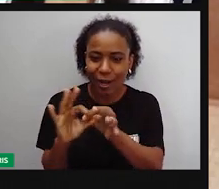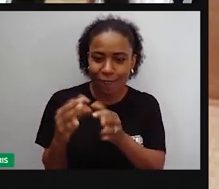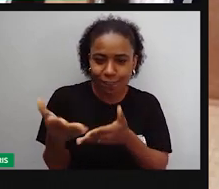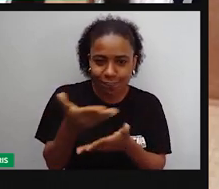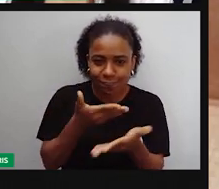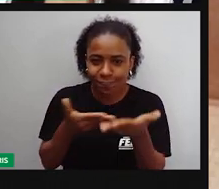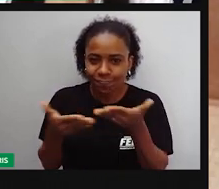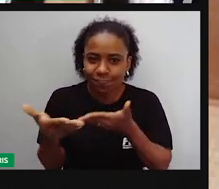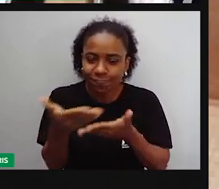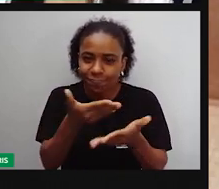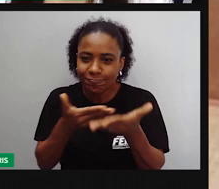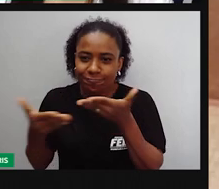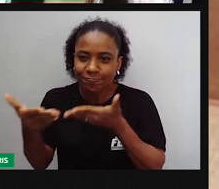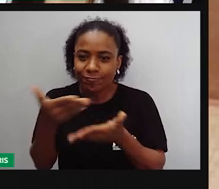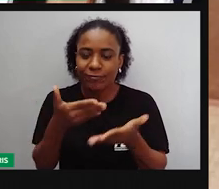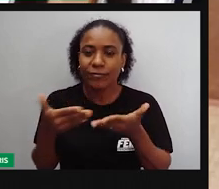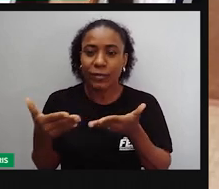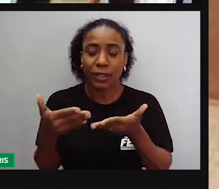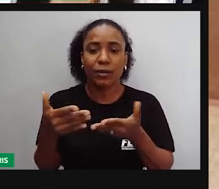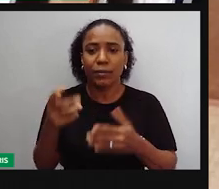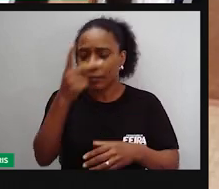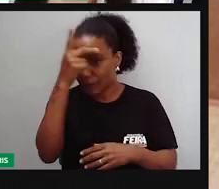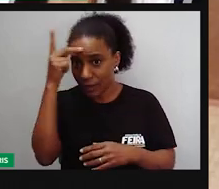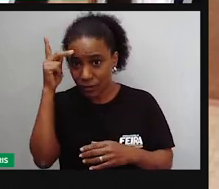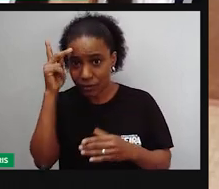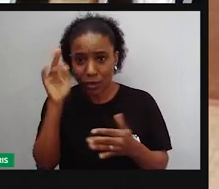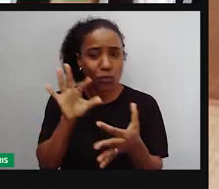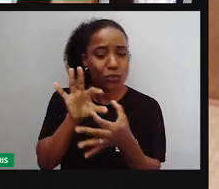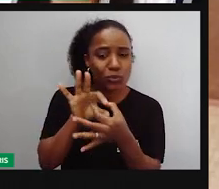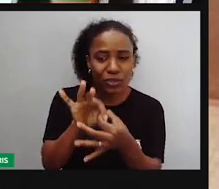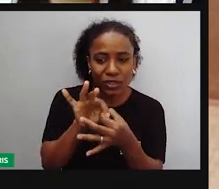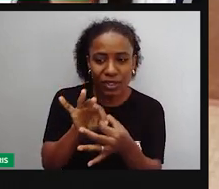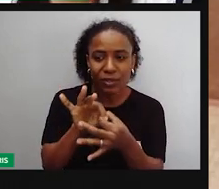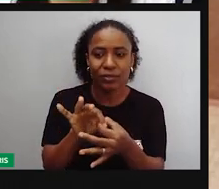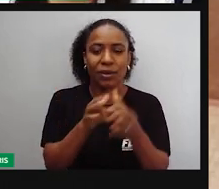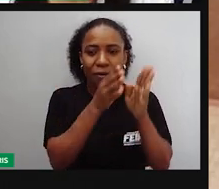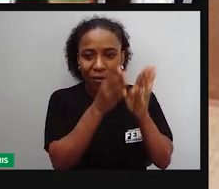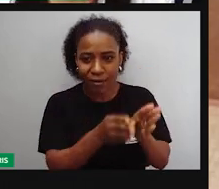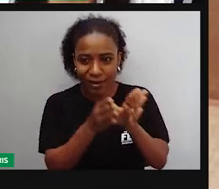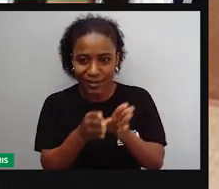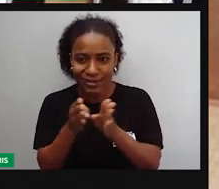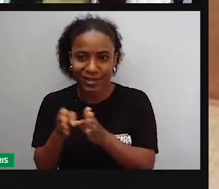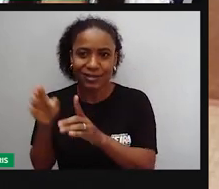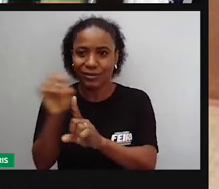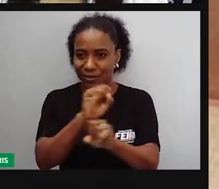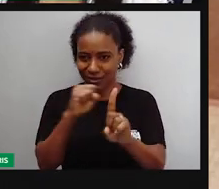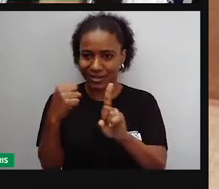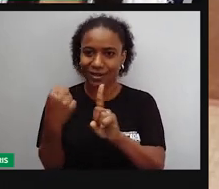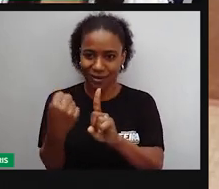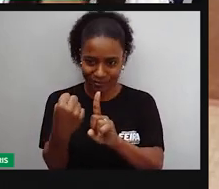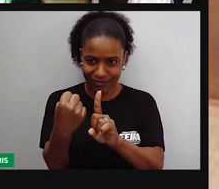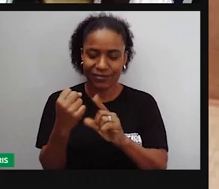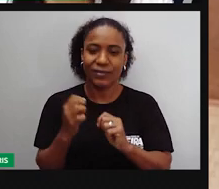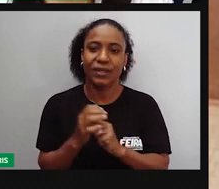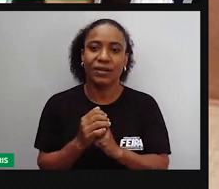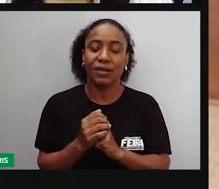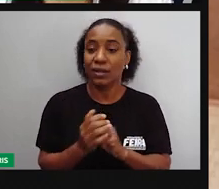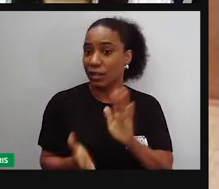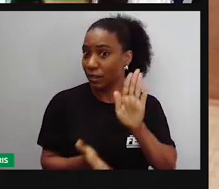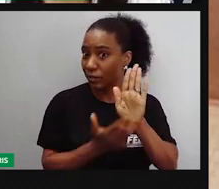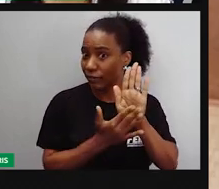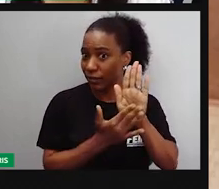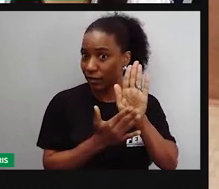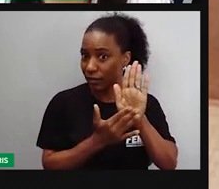a gente pensar aí no quanto as pessoas se unem, se organizam socialmente para defender aí direitos, né?